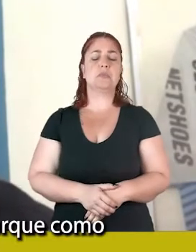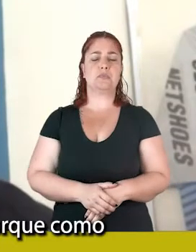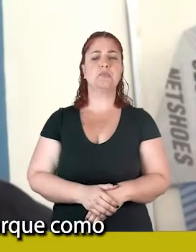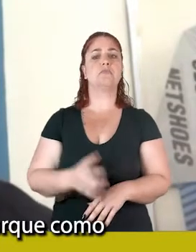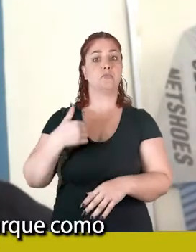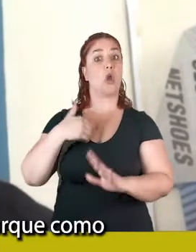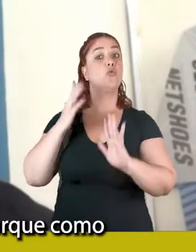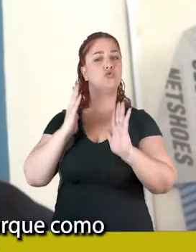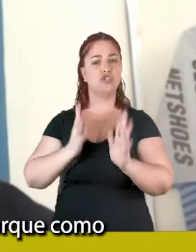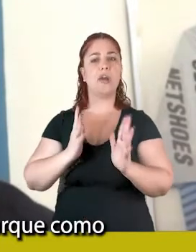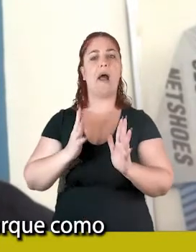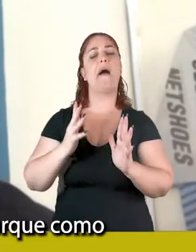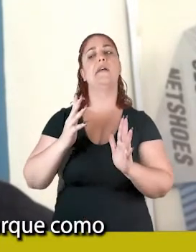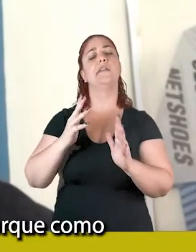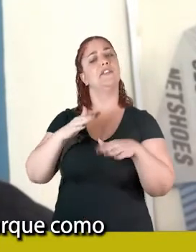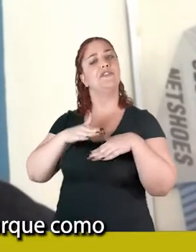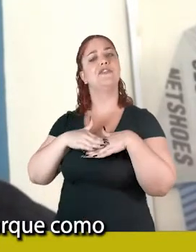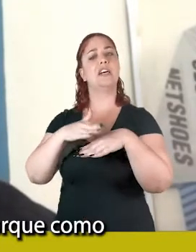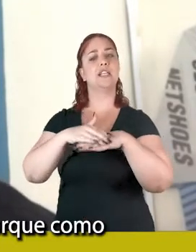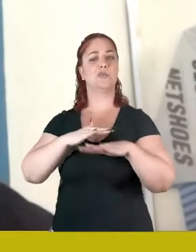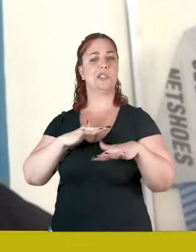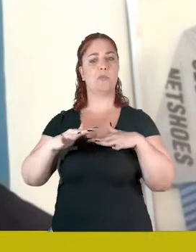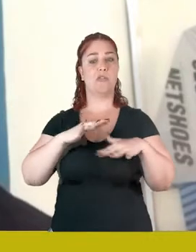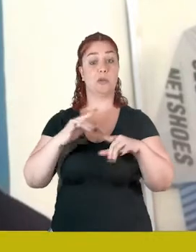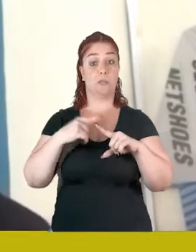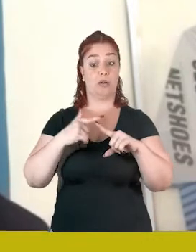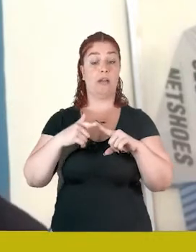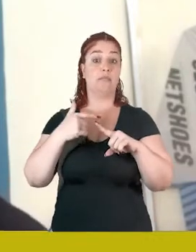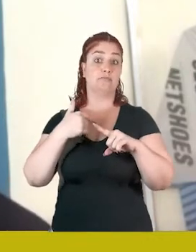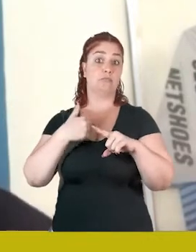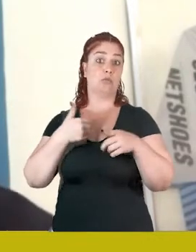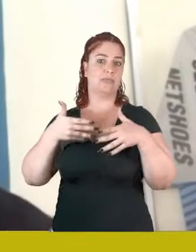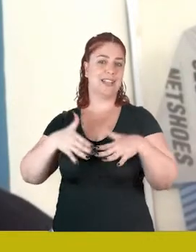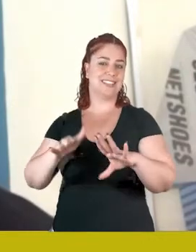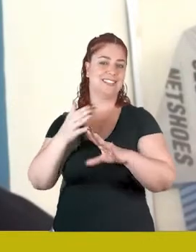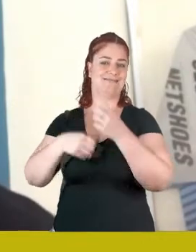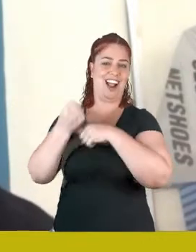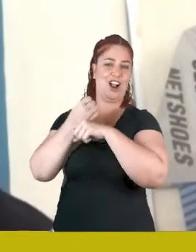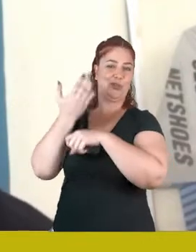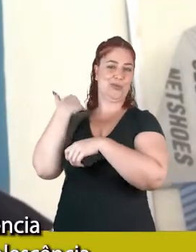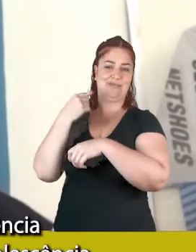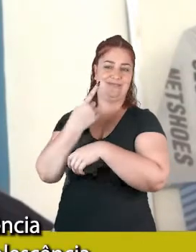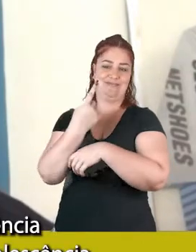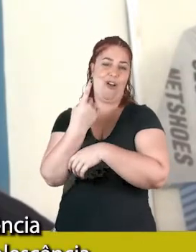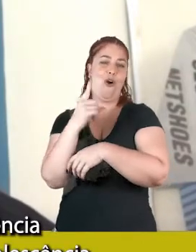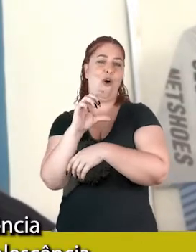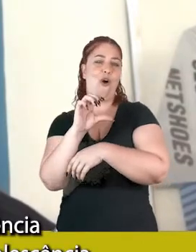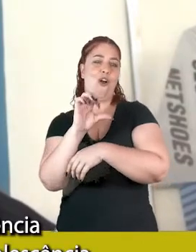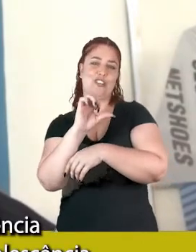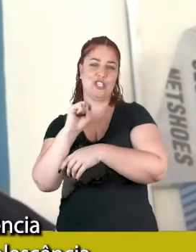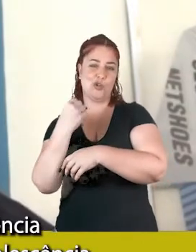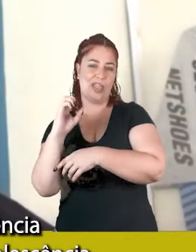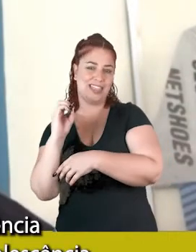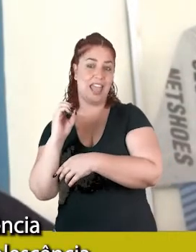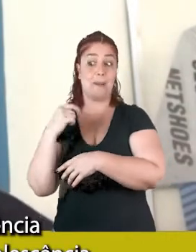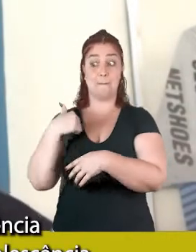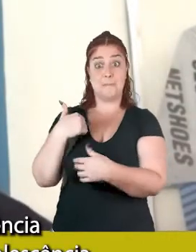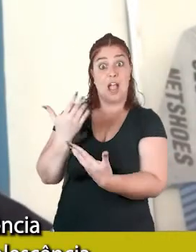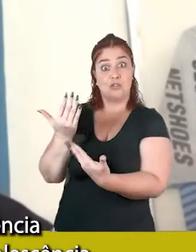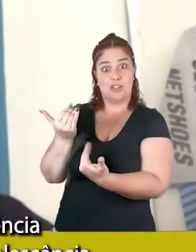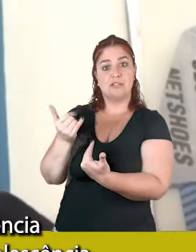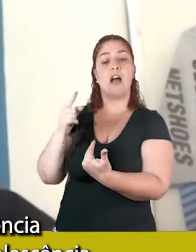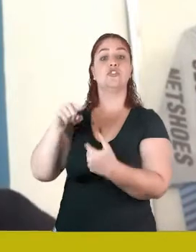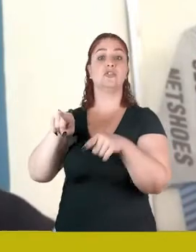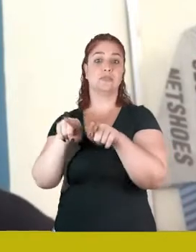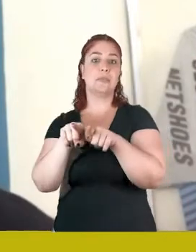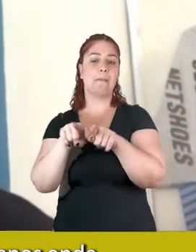eu já estava mais atento, porque como eu nasci em 80, nasci em 80, a minha adolescência, pré-adolescência e